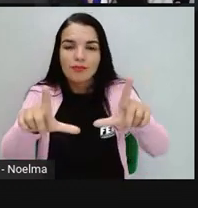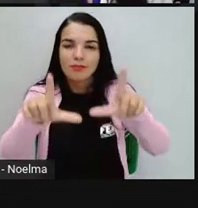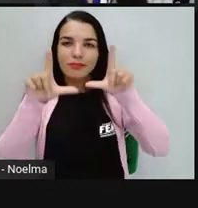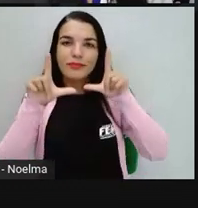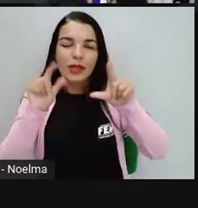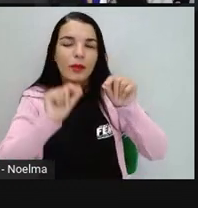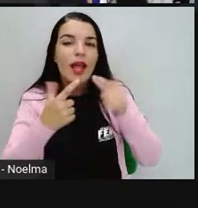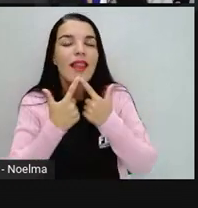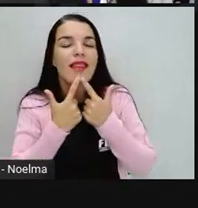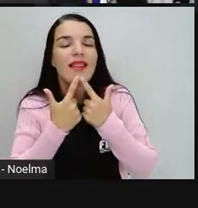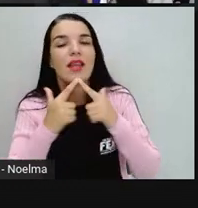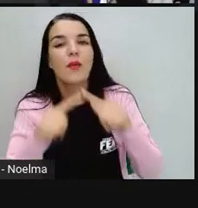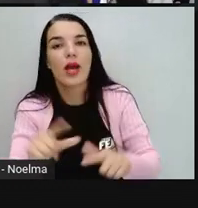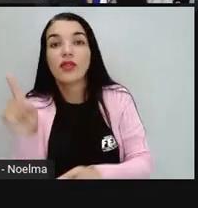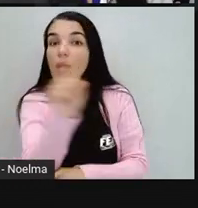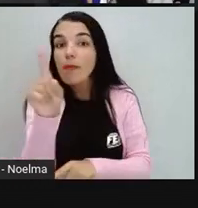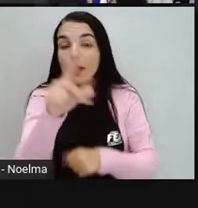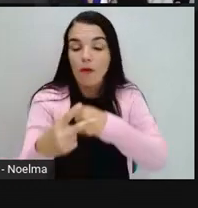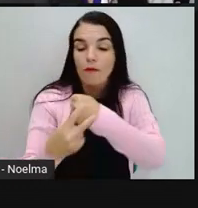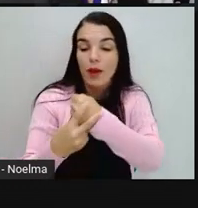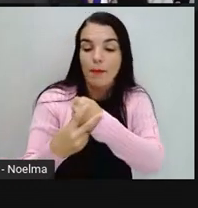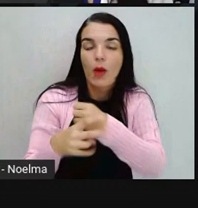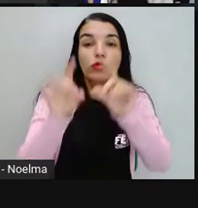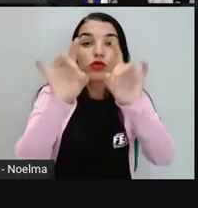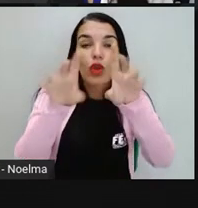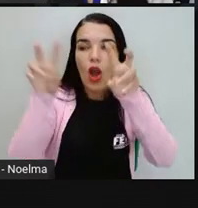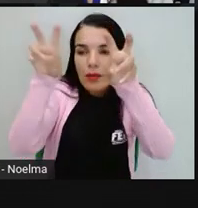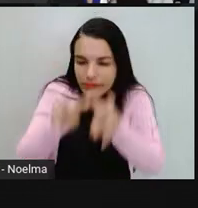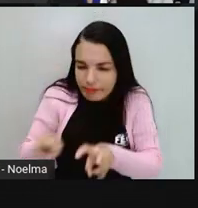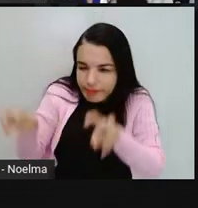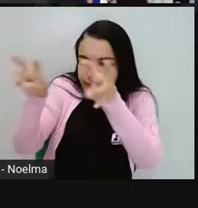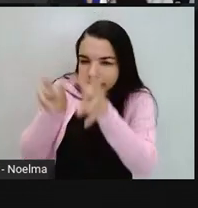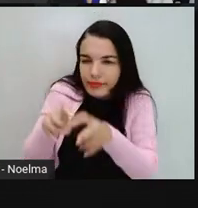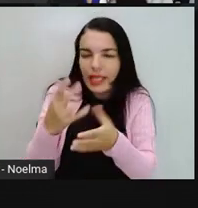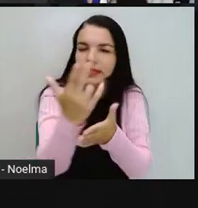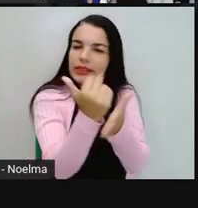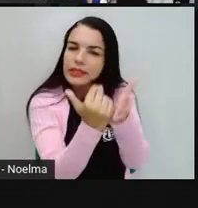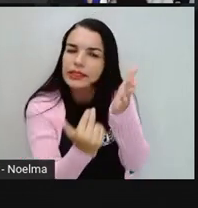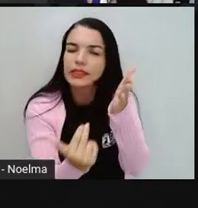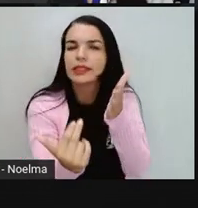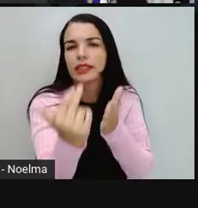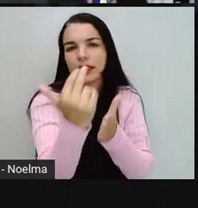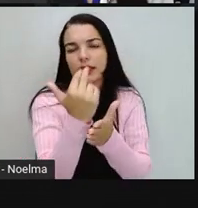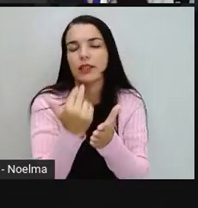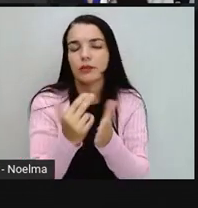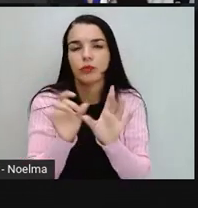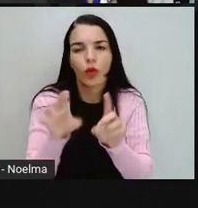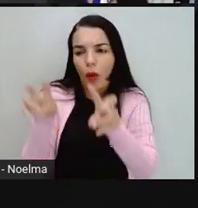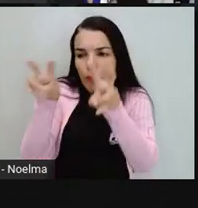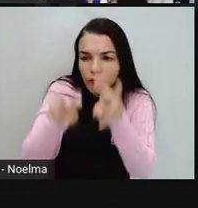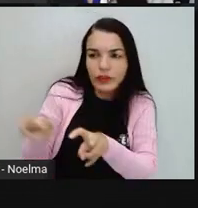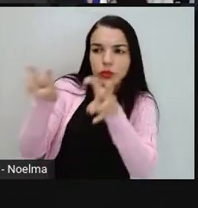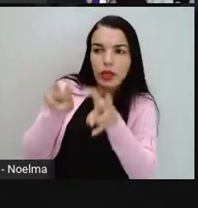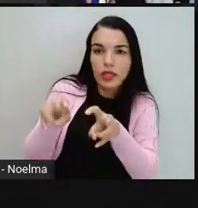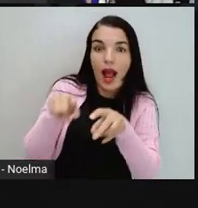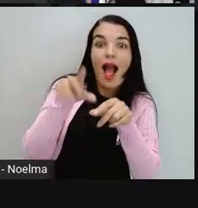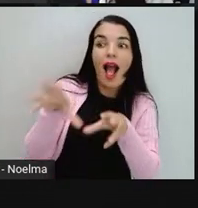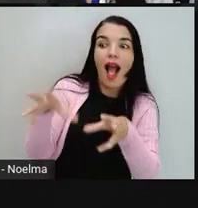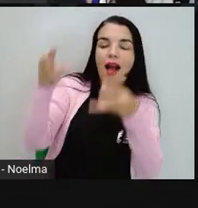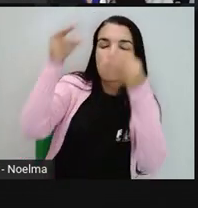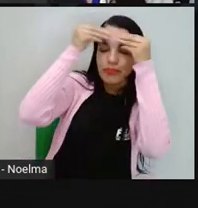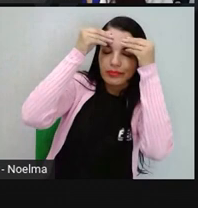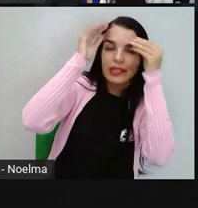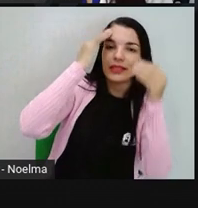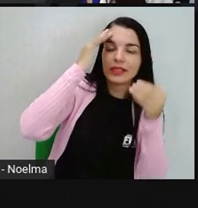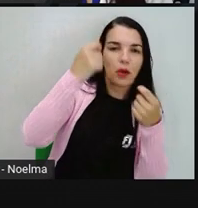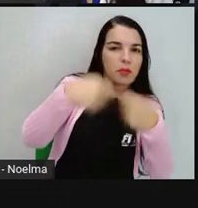verbal, onde nós utilizamos apenas o desenho, certo? A imagem. Já aqui nós temos pare,